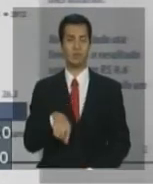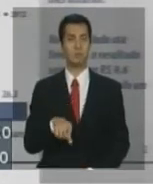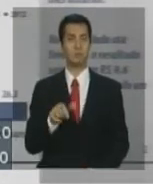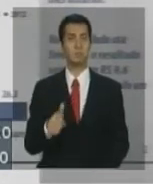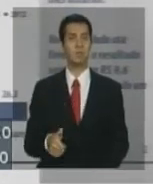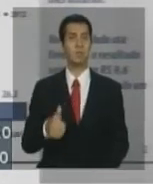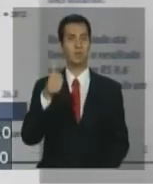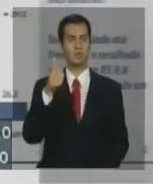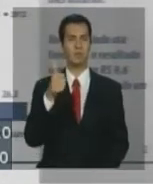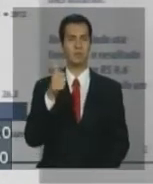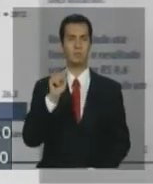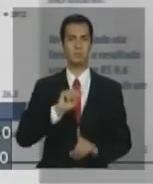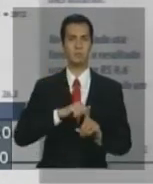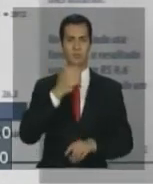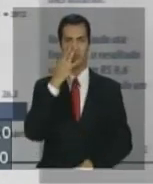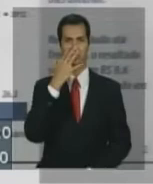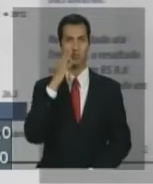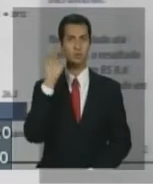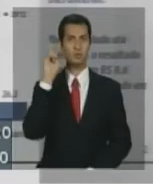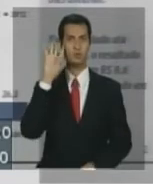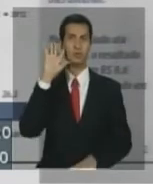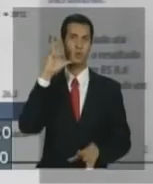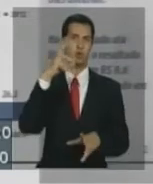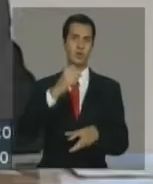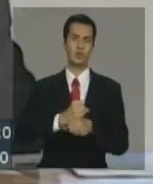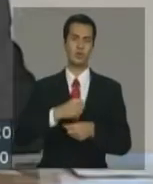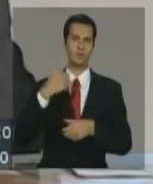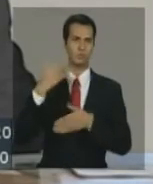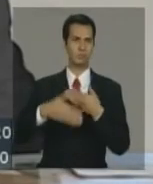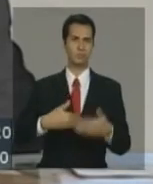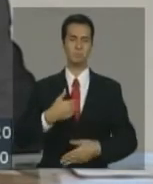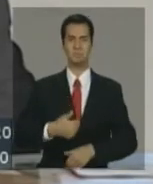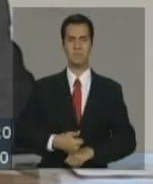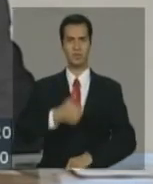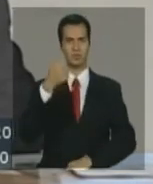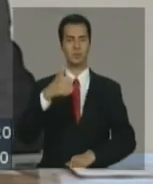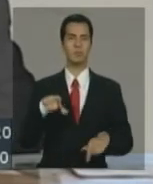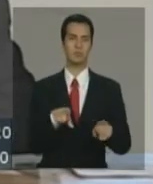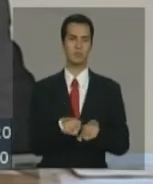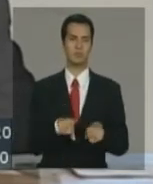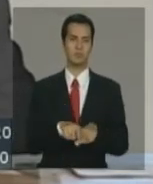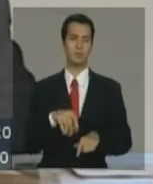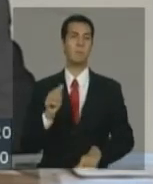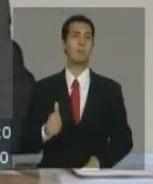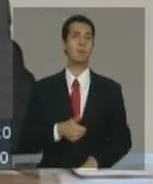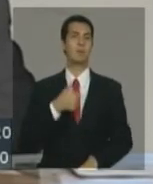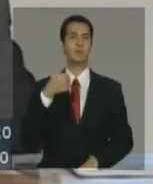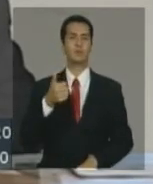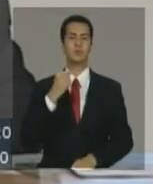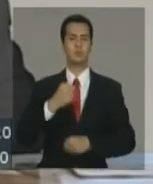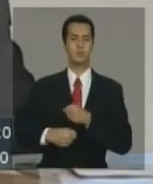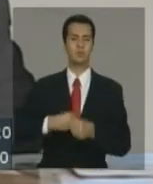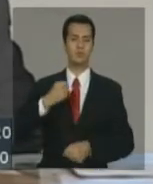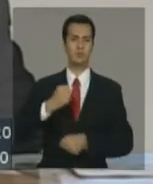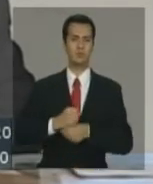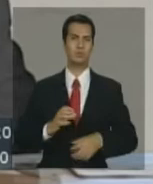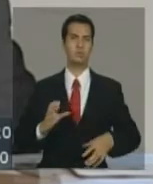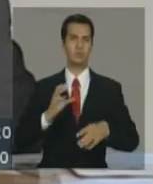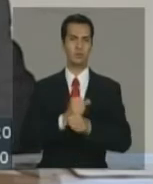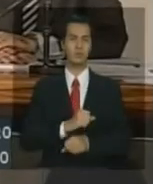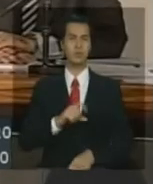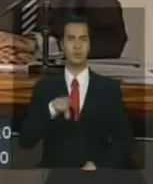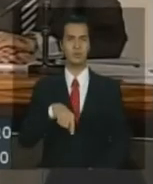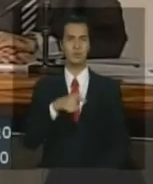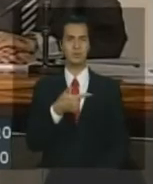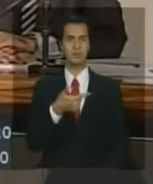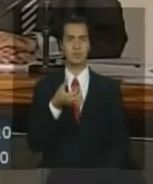da história. Ele corresponde também ao melhor acumulado do ano na história, ou seja, R$ 26